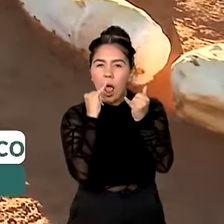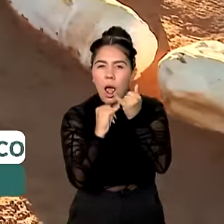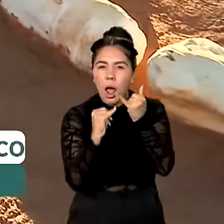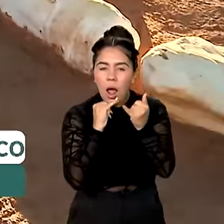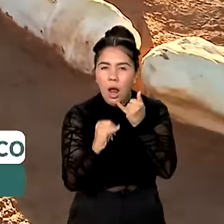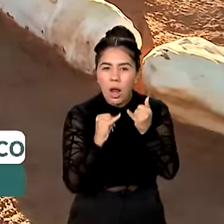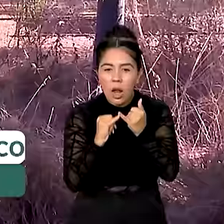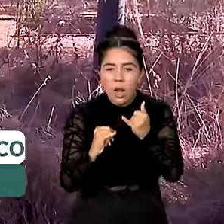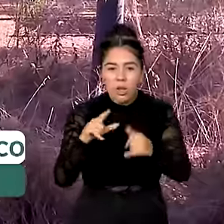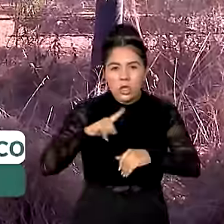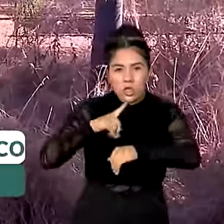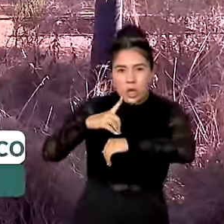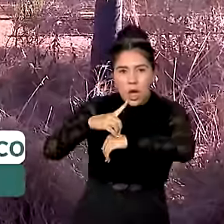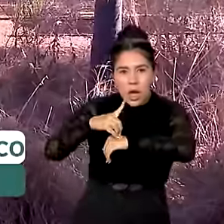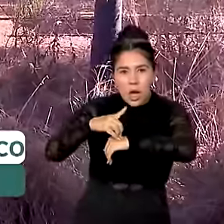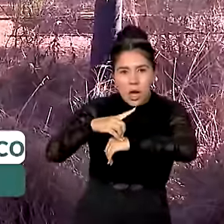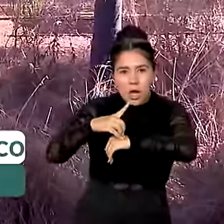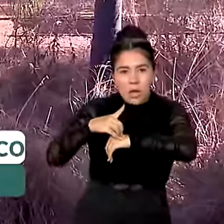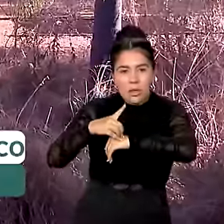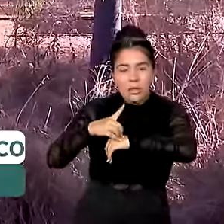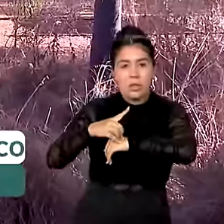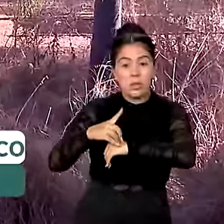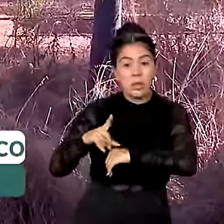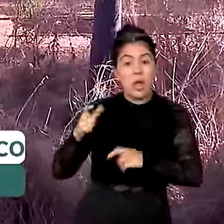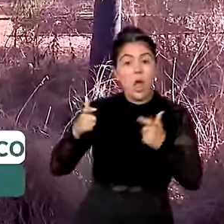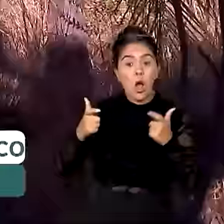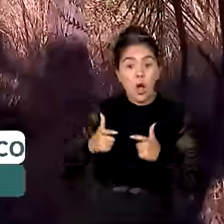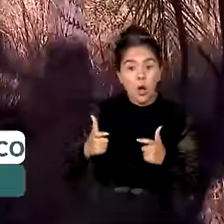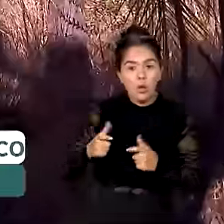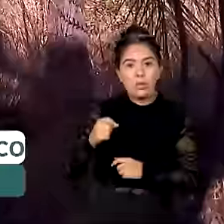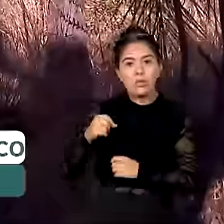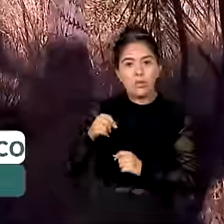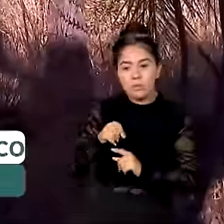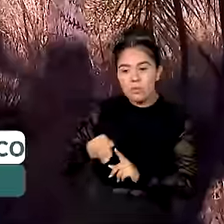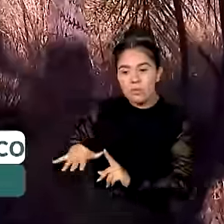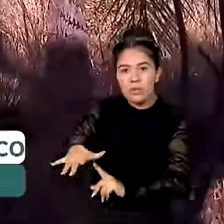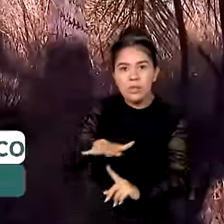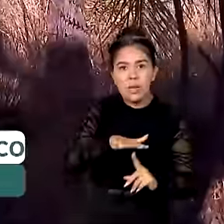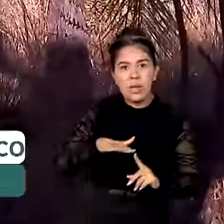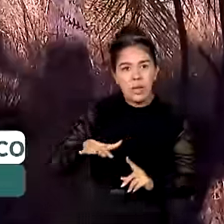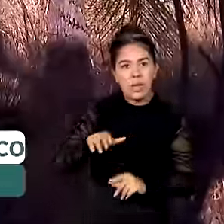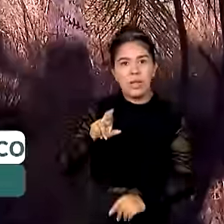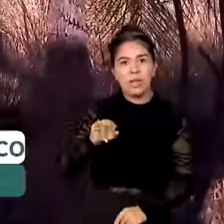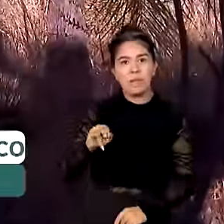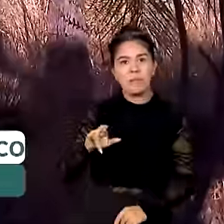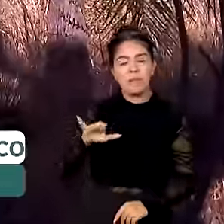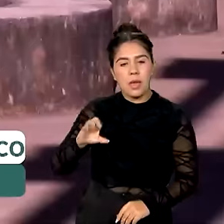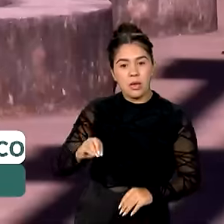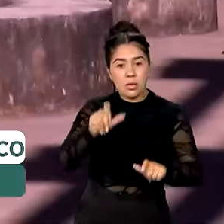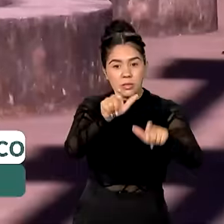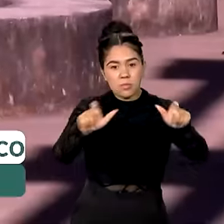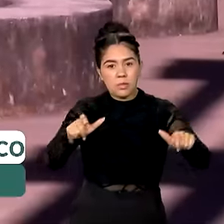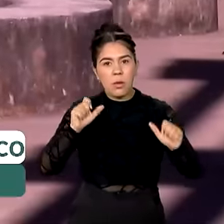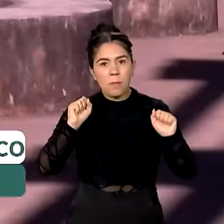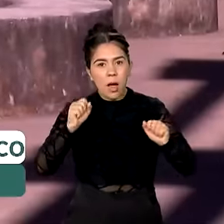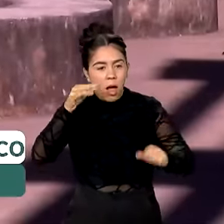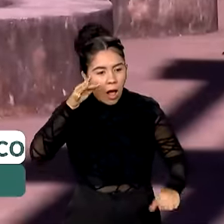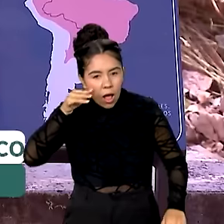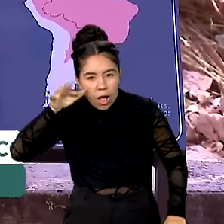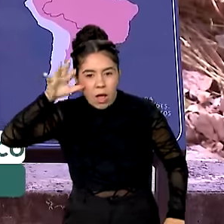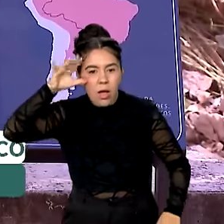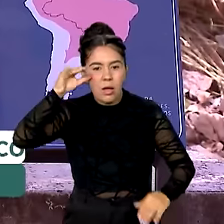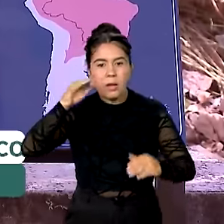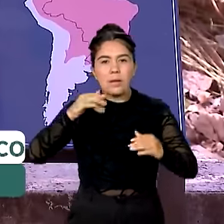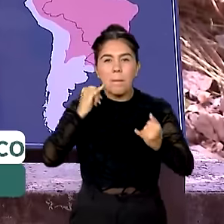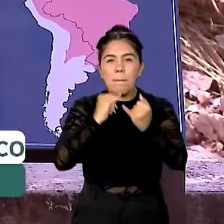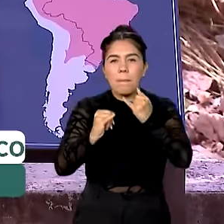um titanossauro. Logo mais à frente, no Jardim Luiz e Ribeiro, o público pode ver uma montagem que reproduz o bioma do Cerrado